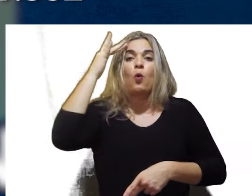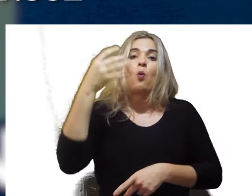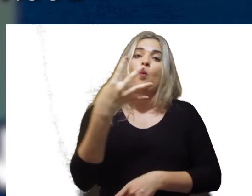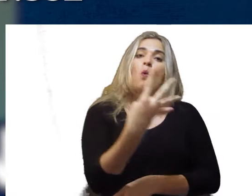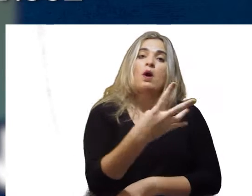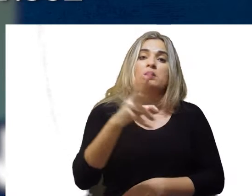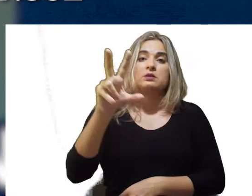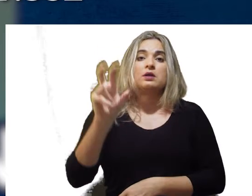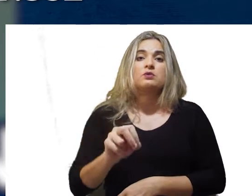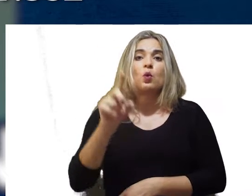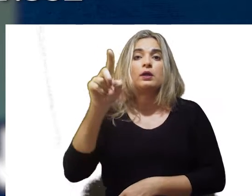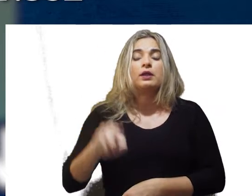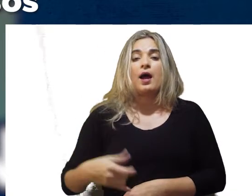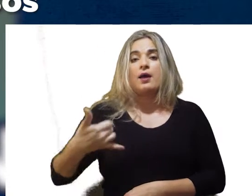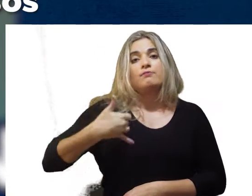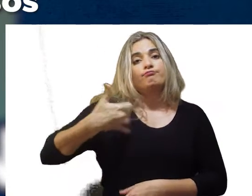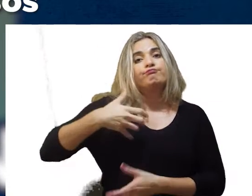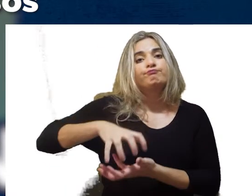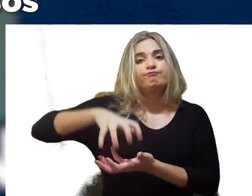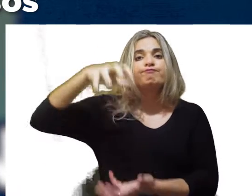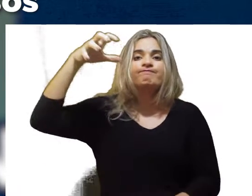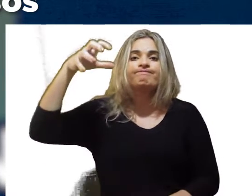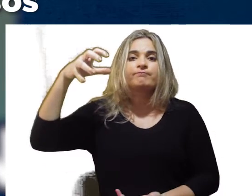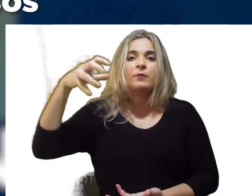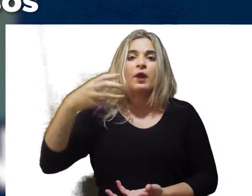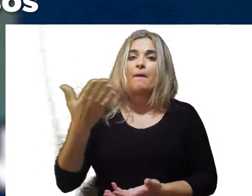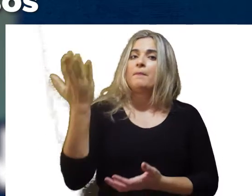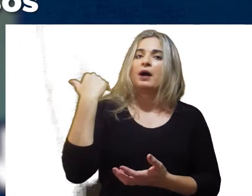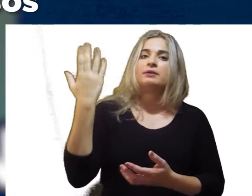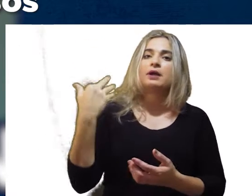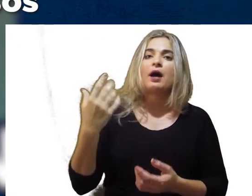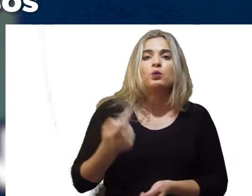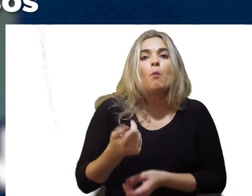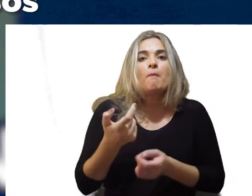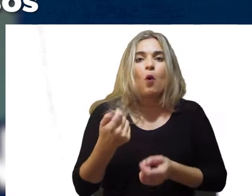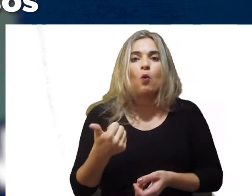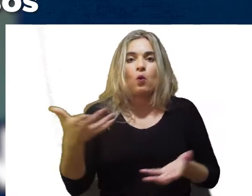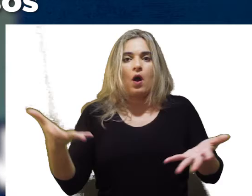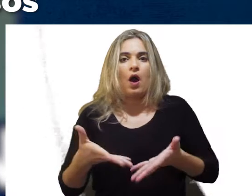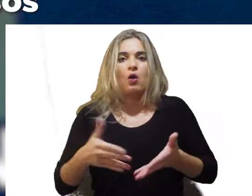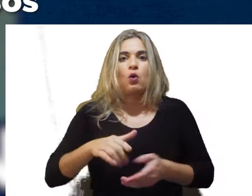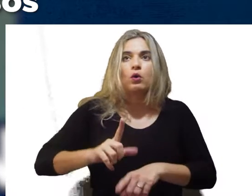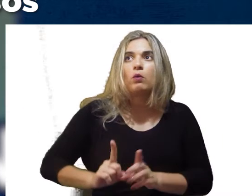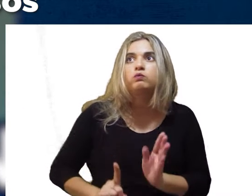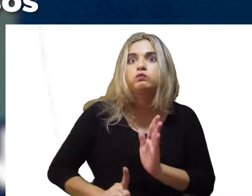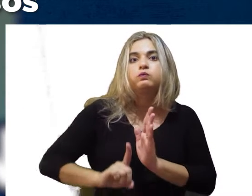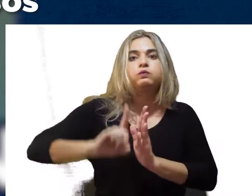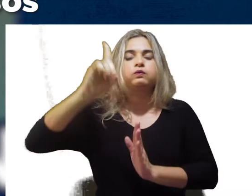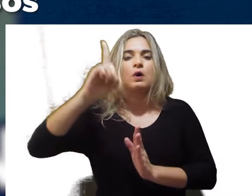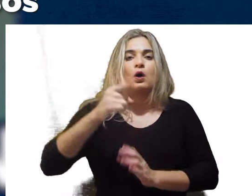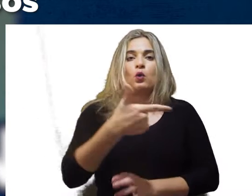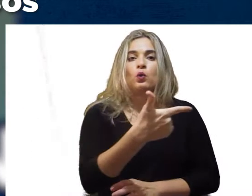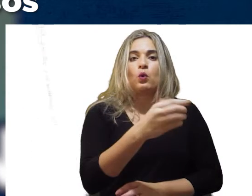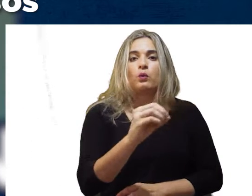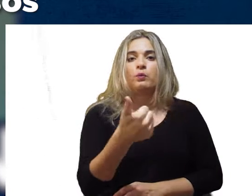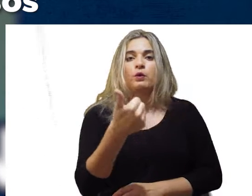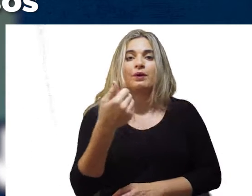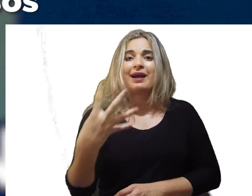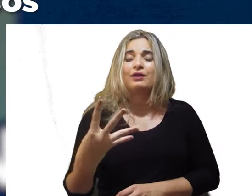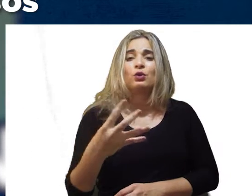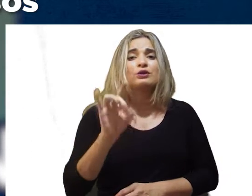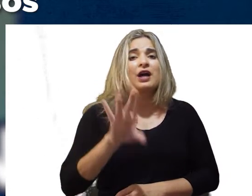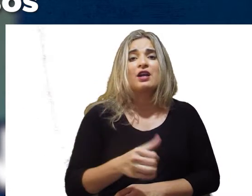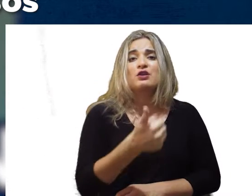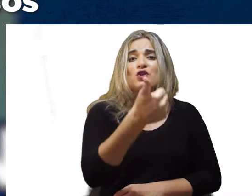450 são idosos. O percentual é mais alto que os pleitos anteriores. Enquanto em 2014 esse público